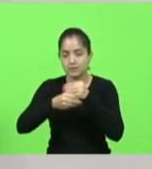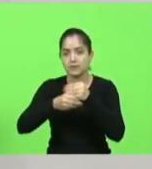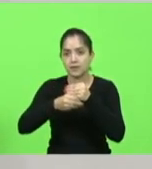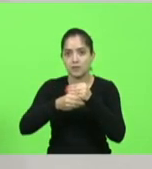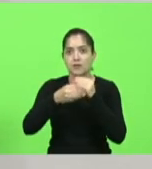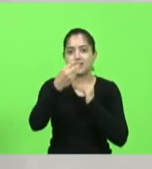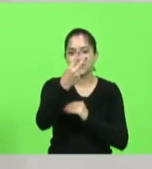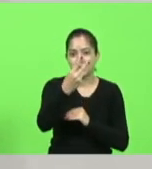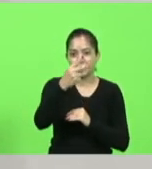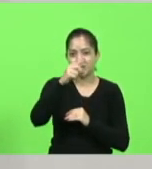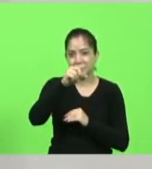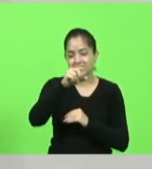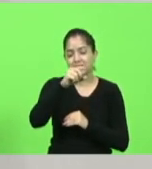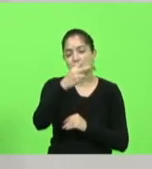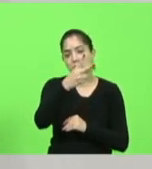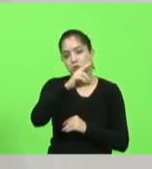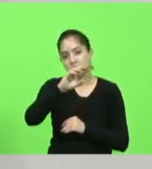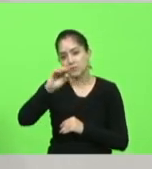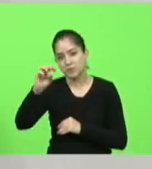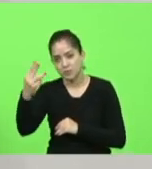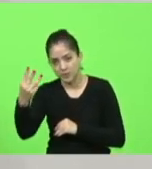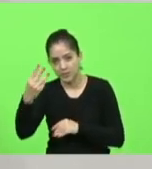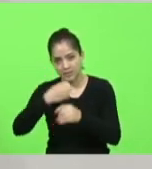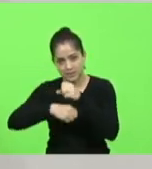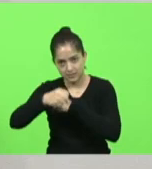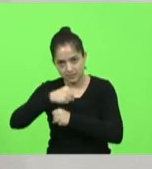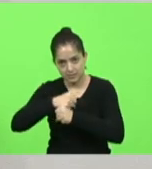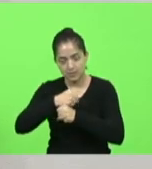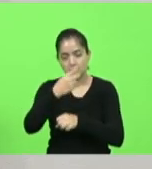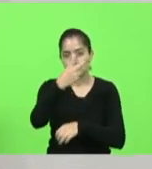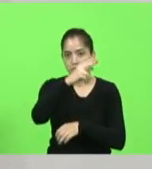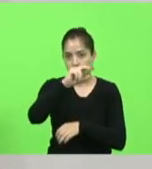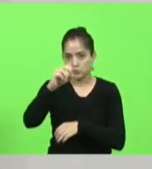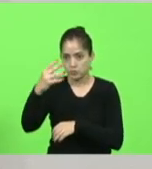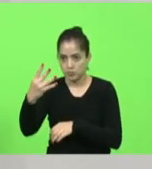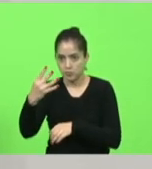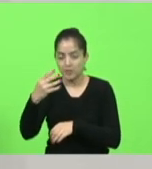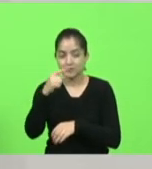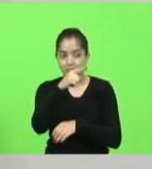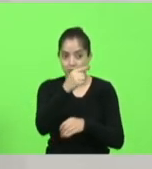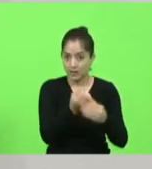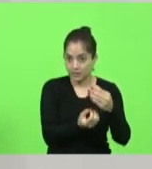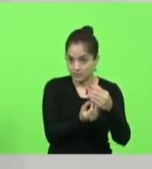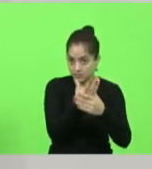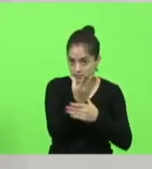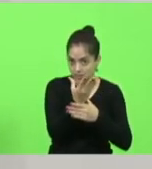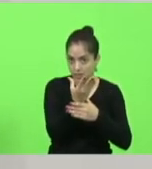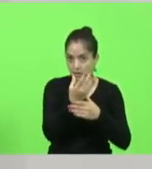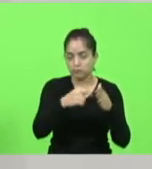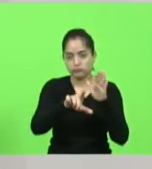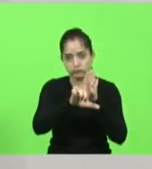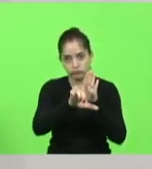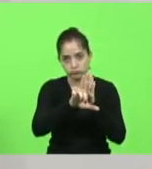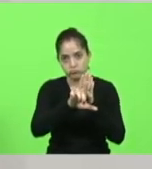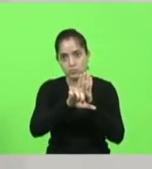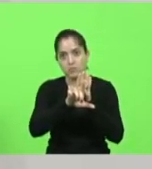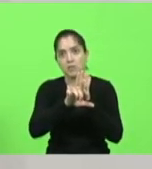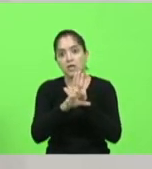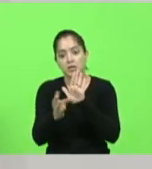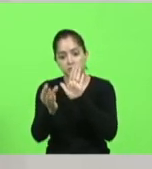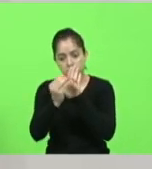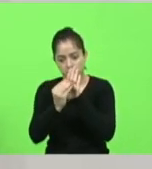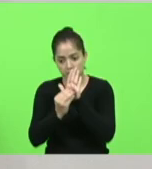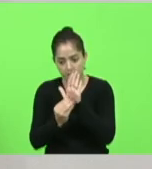2003. Então, em 2004, o governo do Paraná criou, implementou, todo mundo